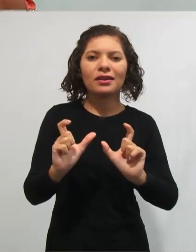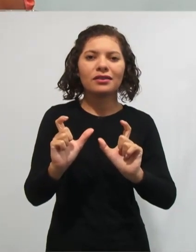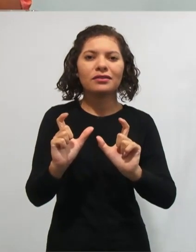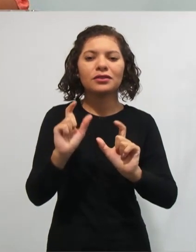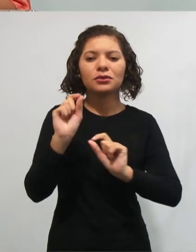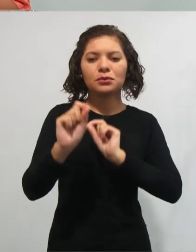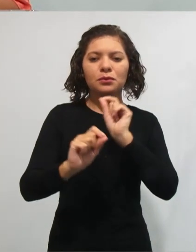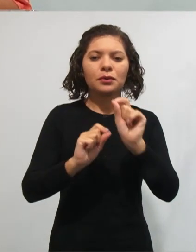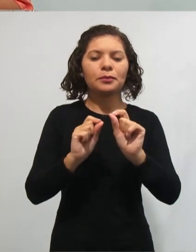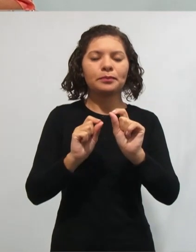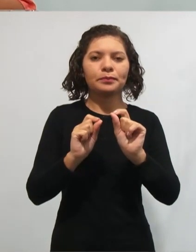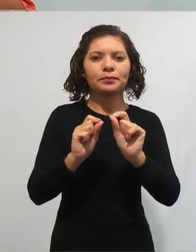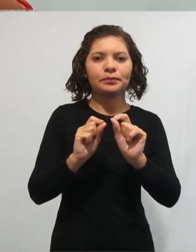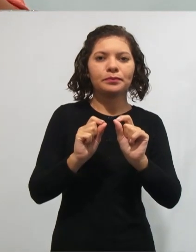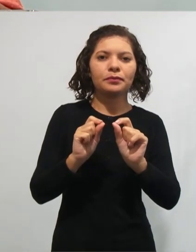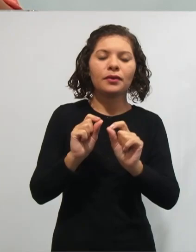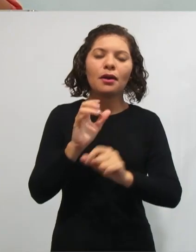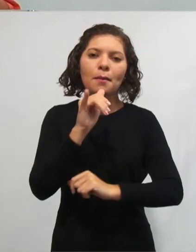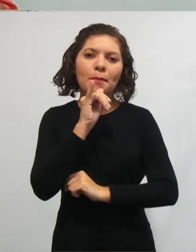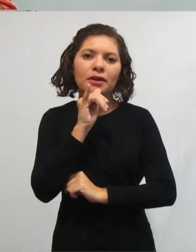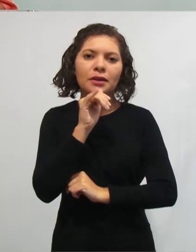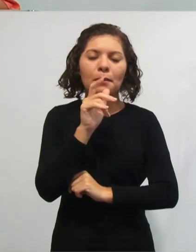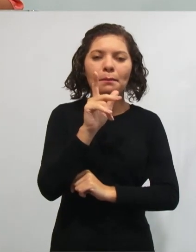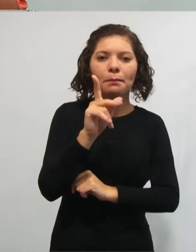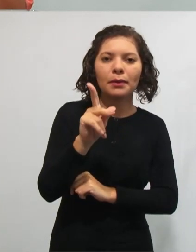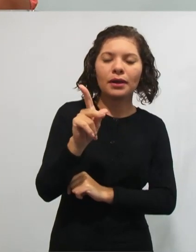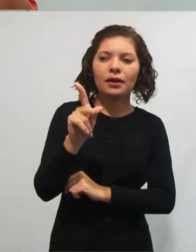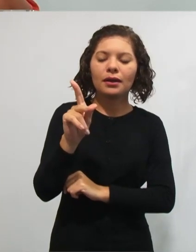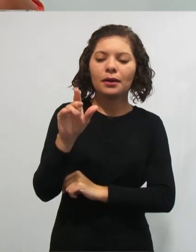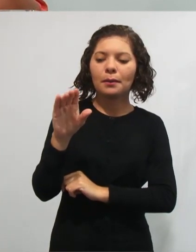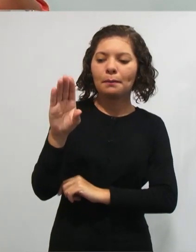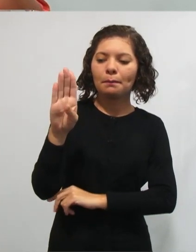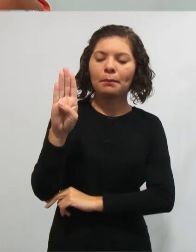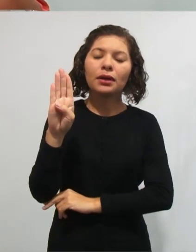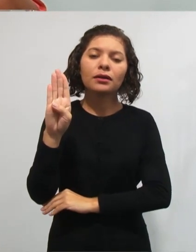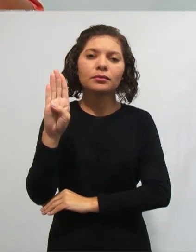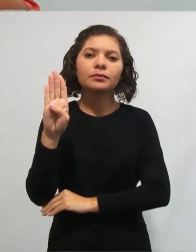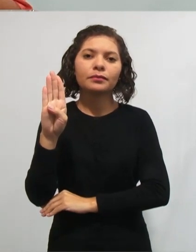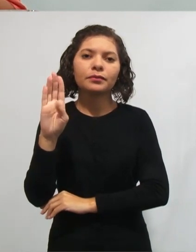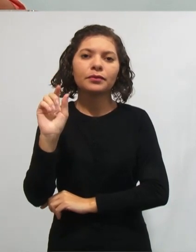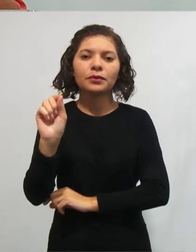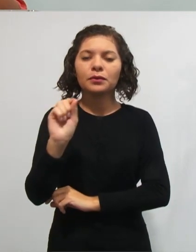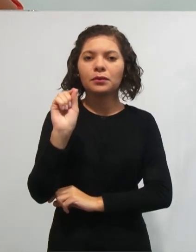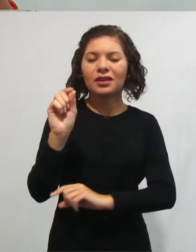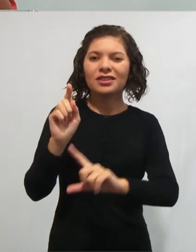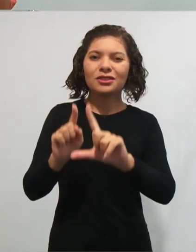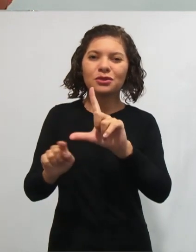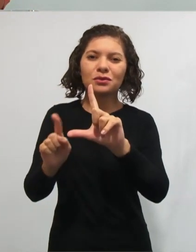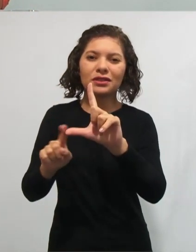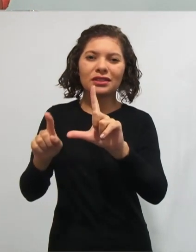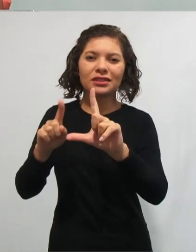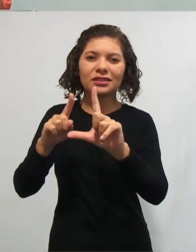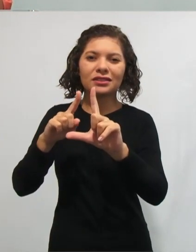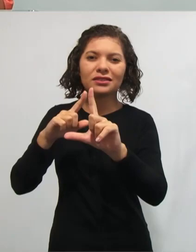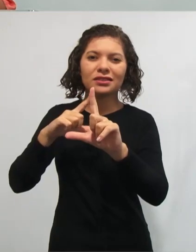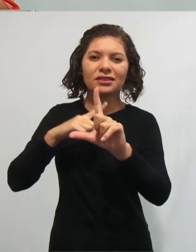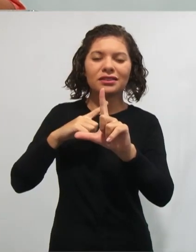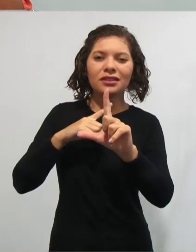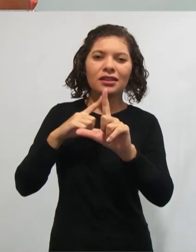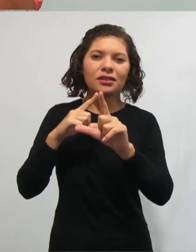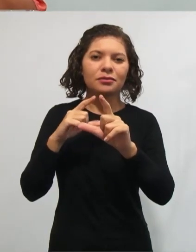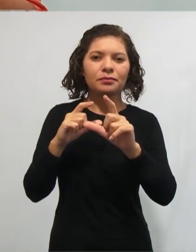pontos de articulação, como o P e o B, que são grafemas que ocorrem em lugares muito